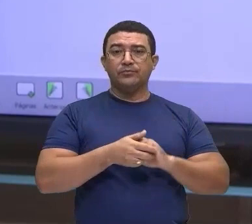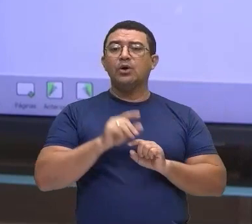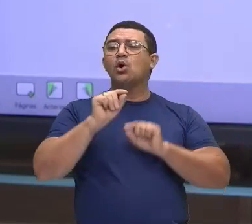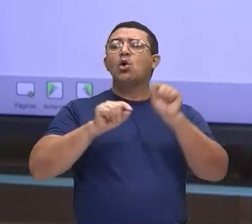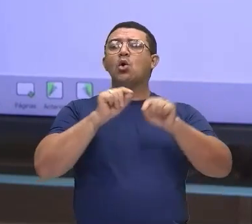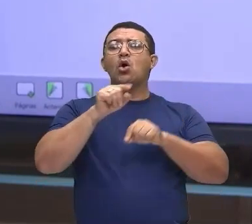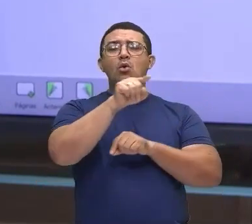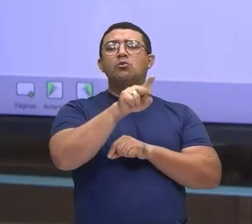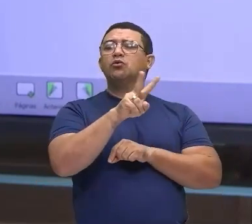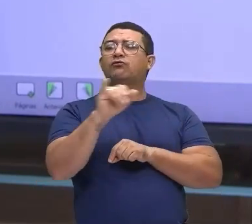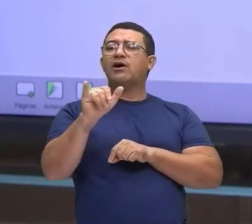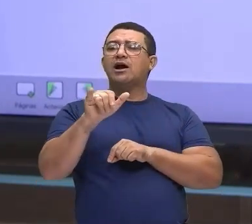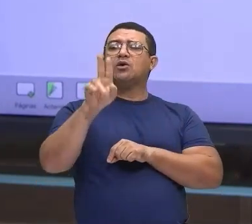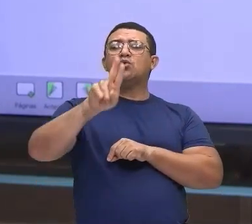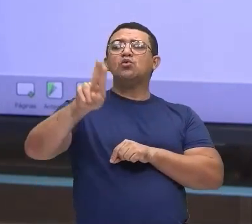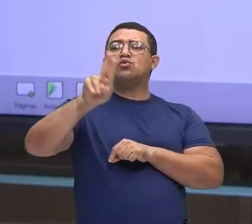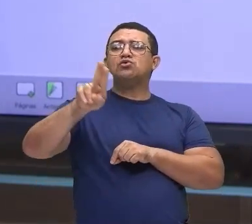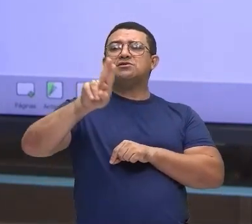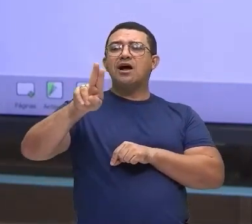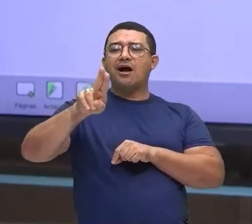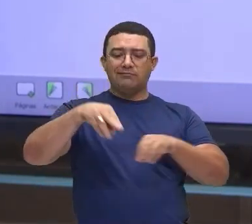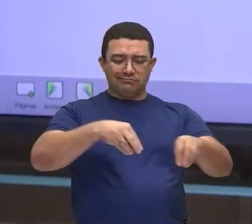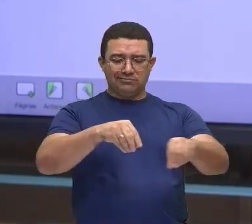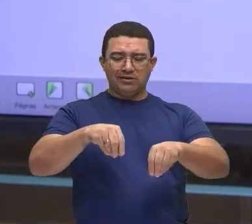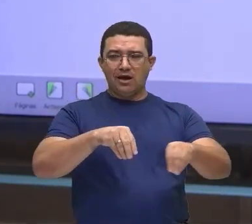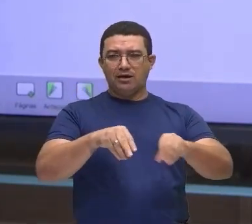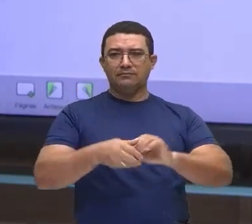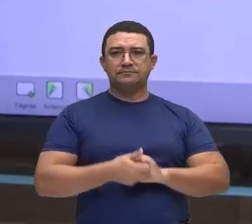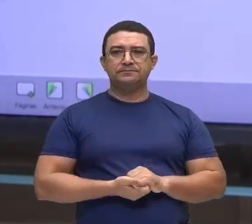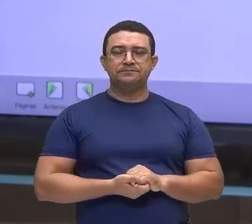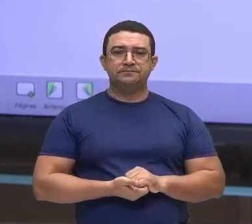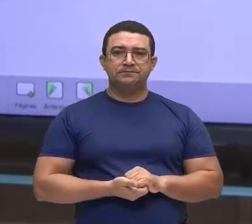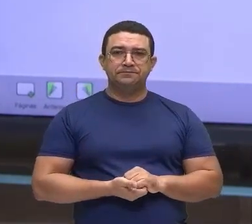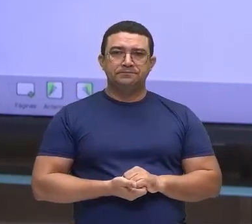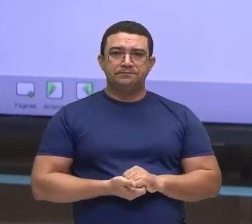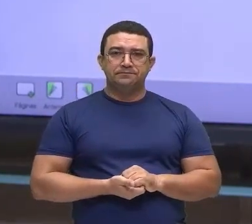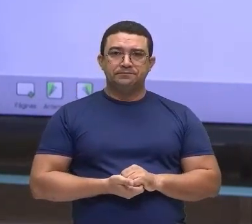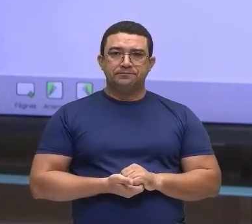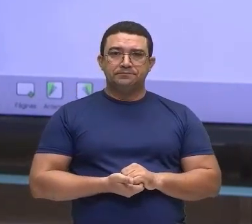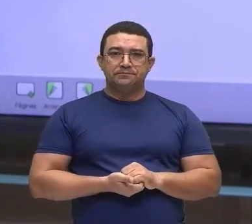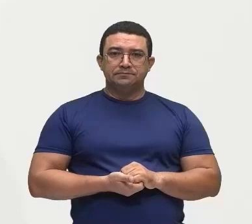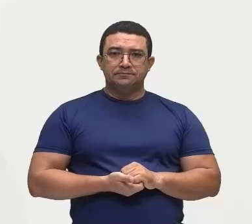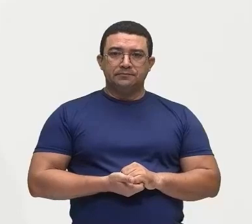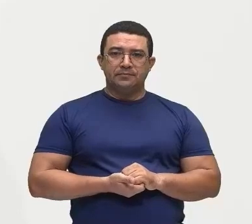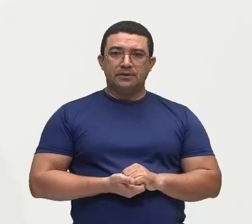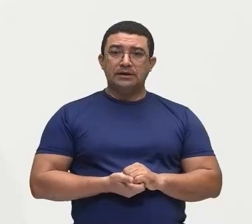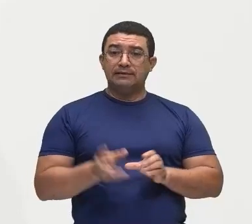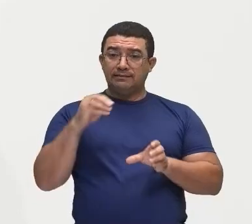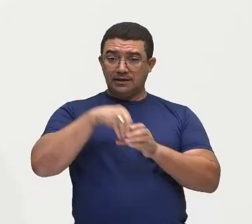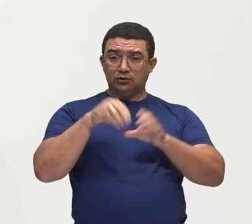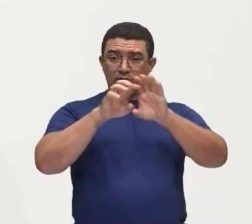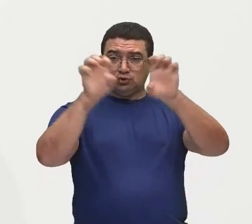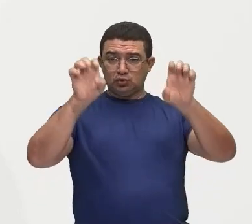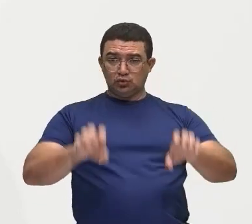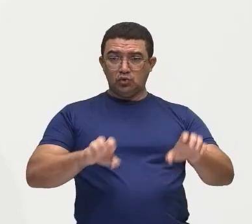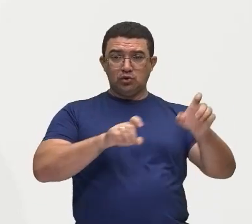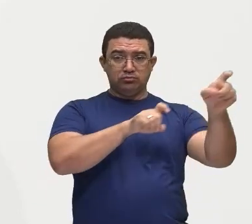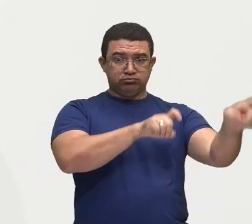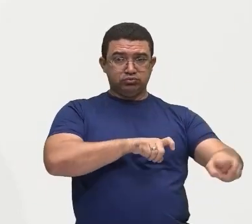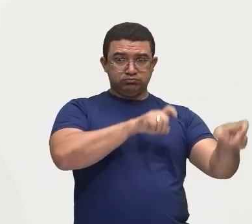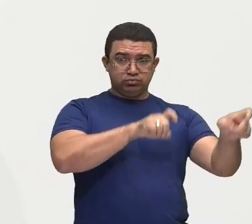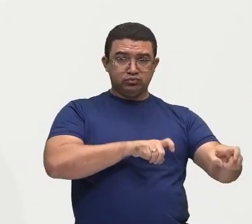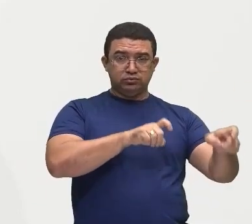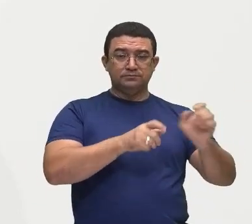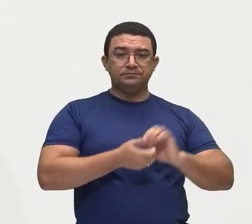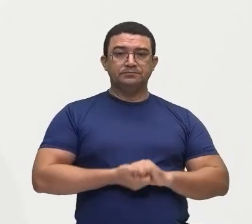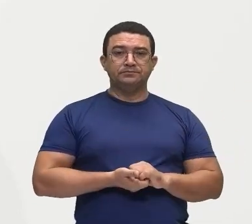você vai utilizar ali aquela terra? E aí, na estrutura fundiária, a gente tem também, né? Que depois